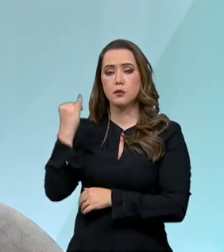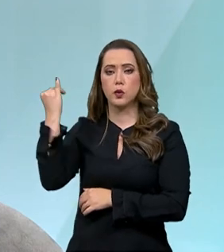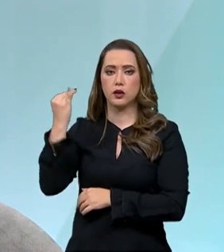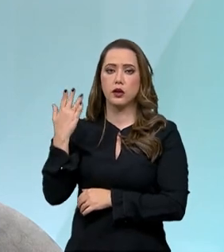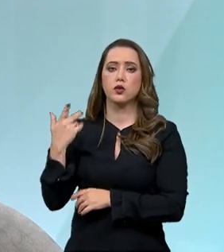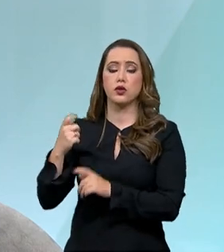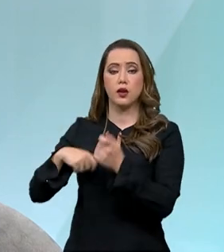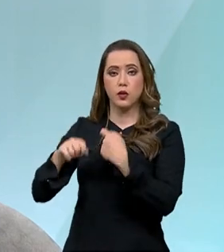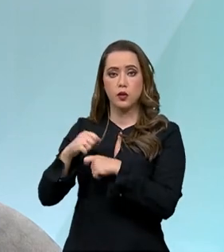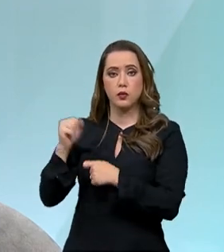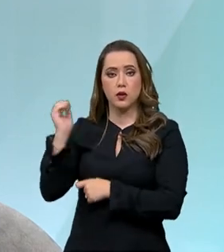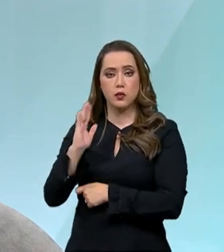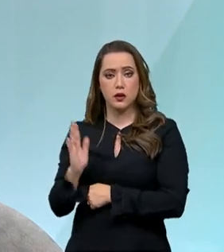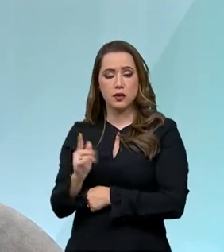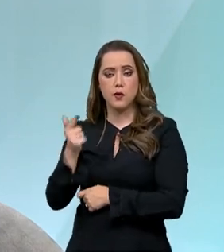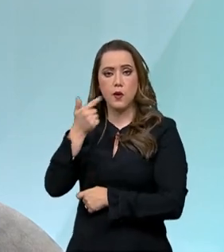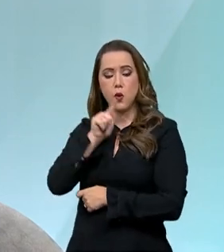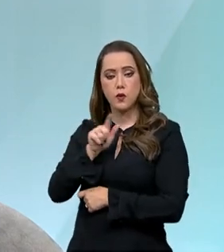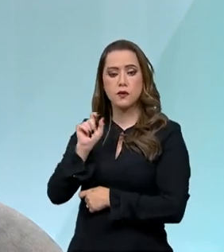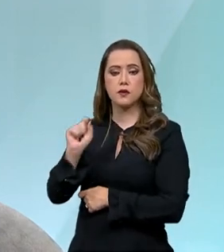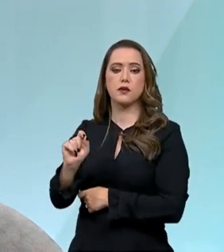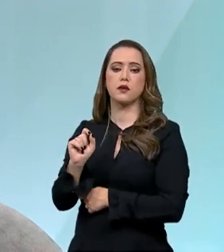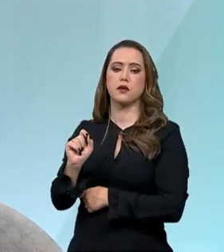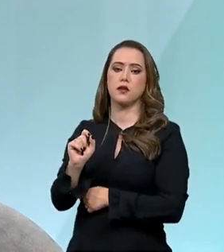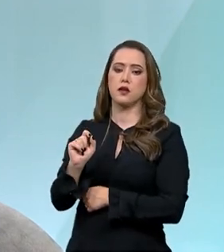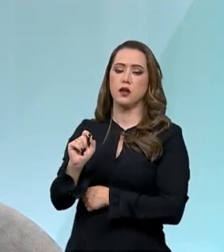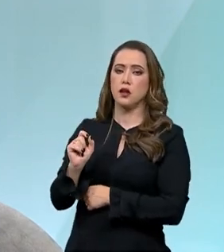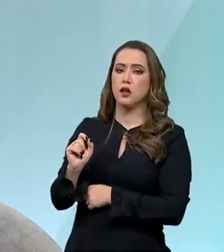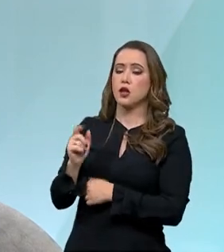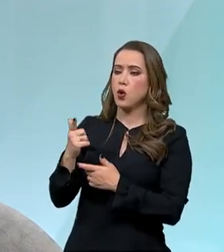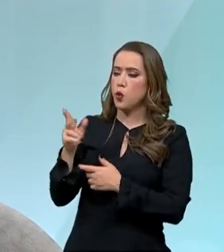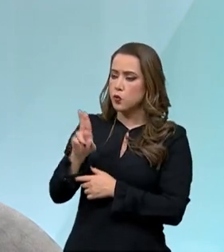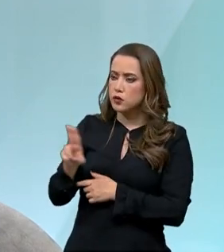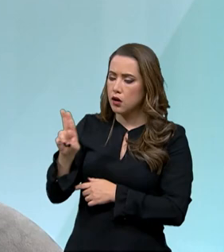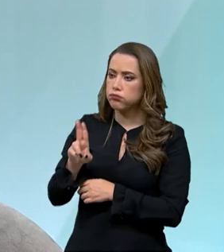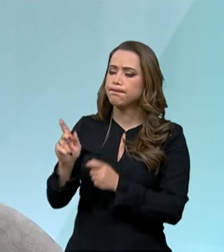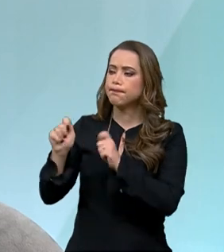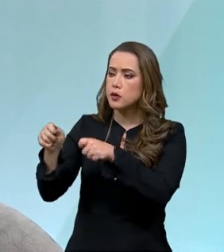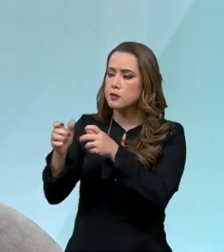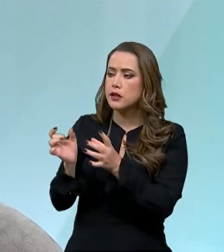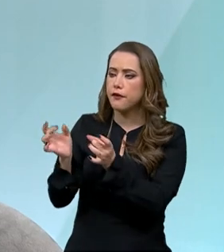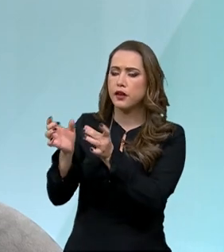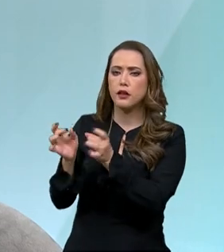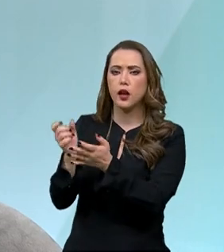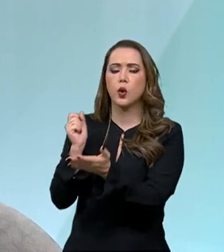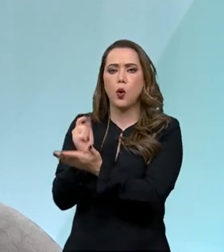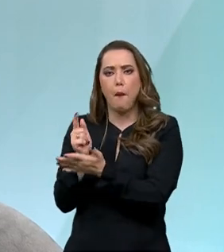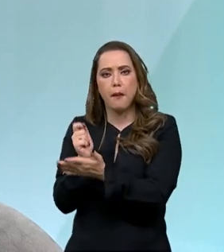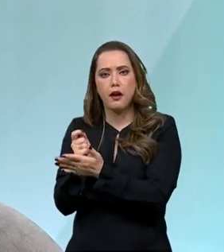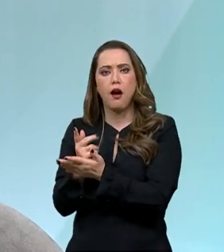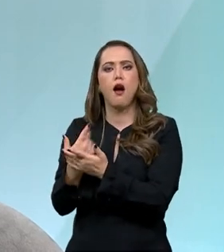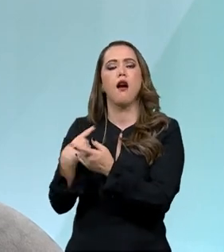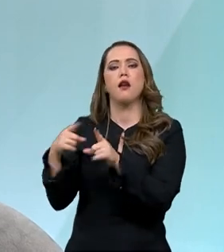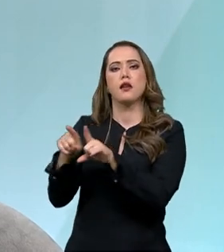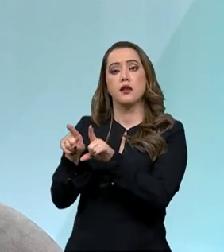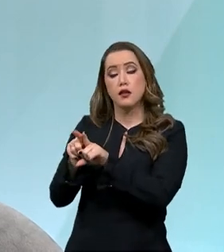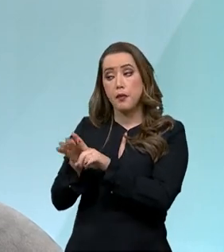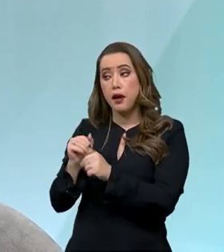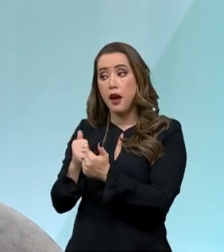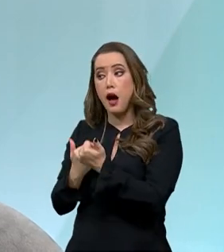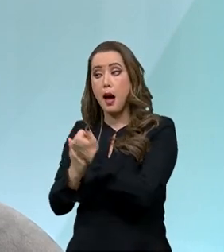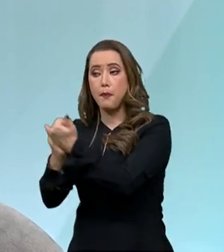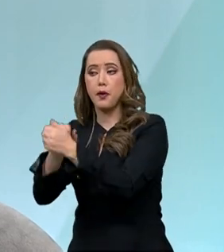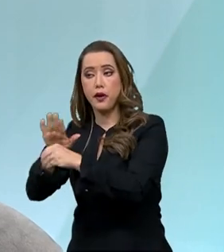brasileira, a produzir com competitividade e com sustentabilidade. Eu cito aqui o